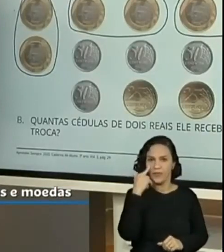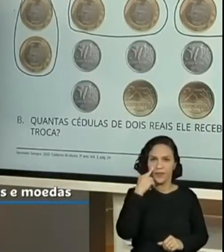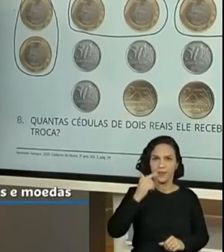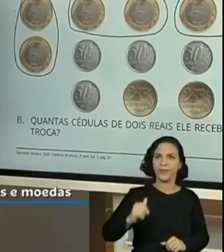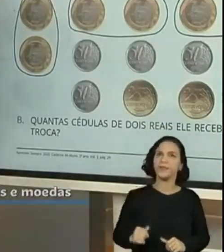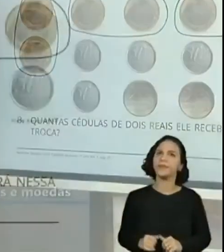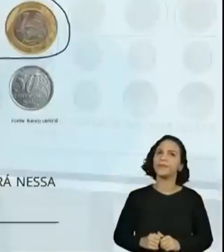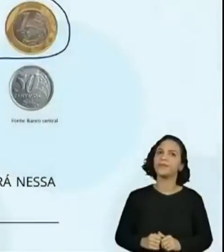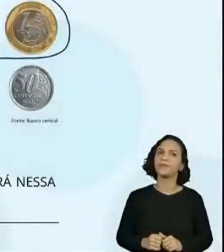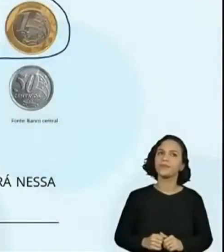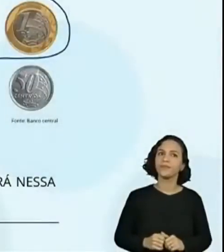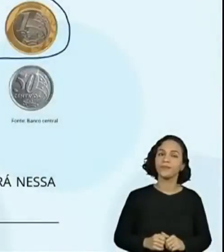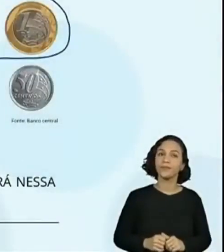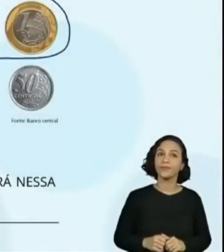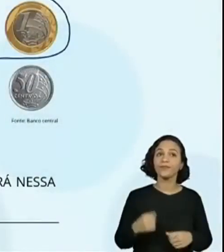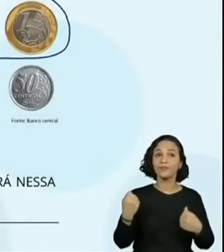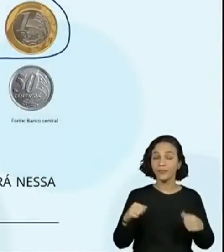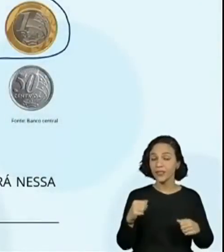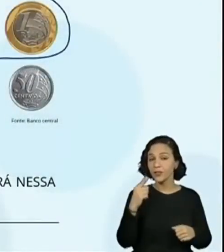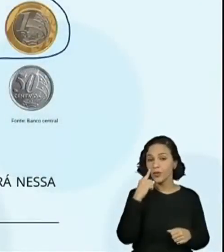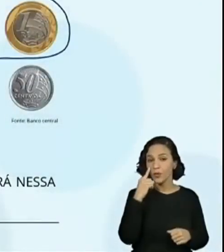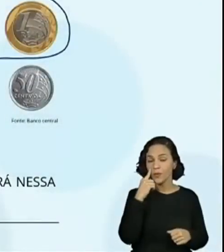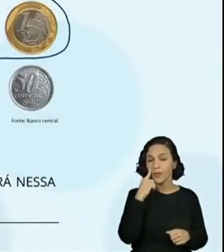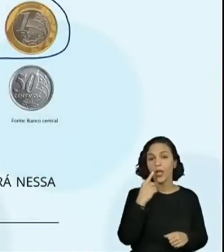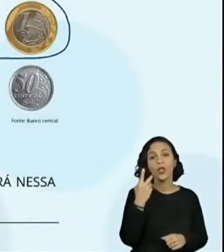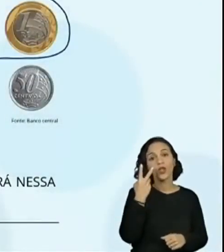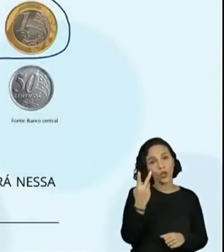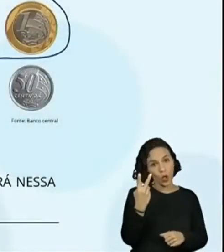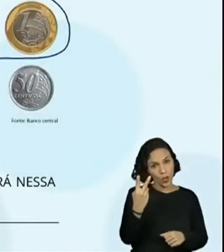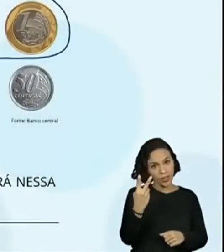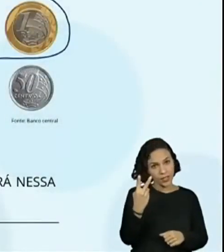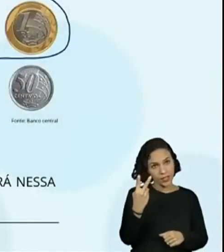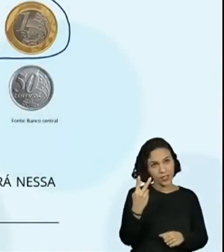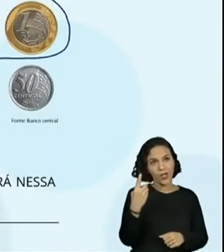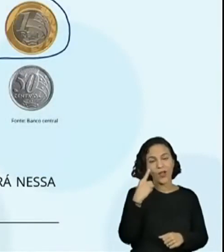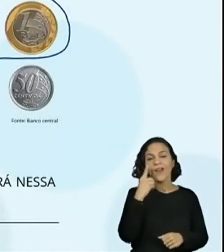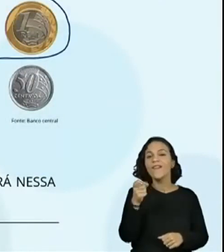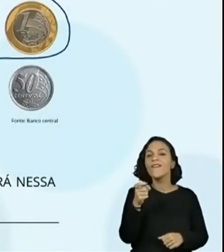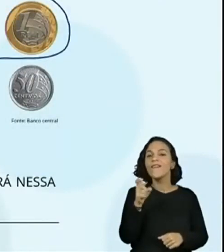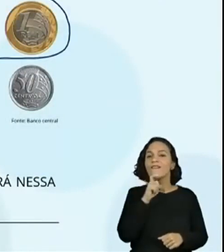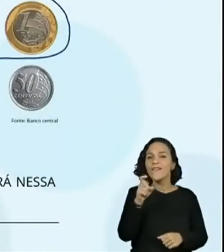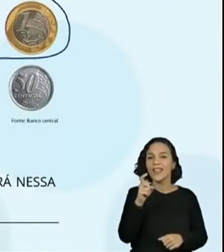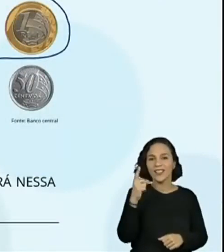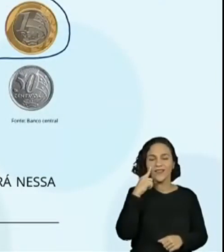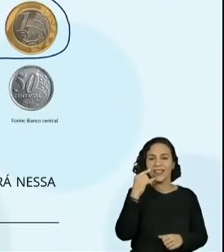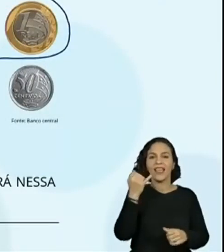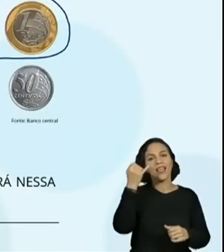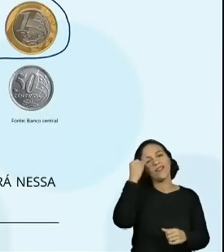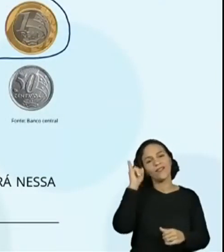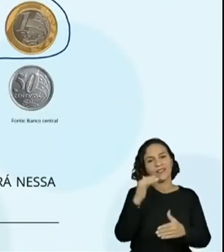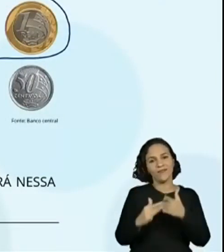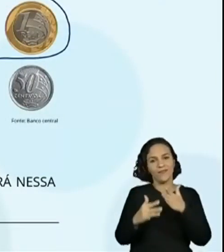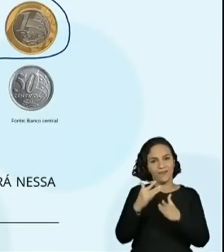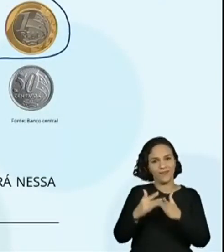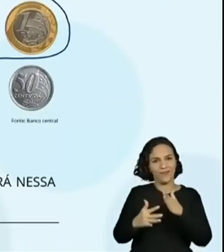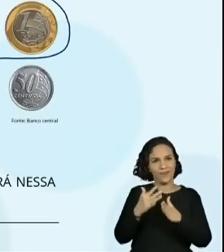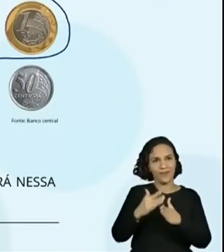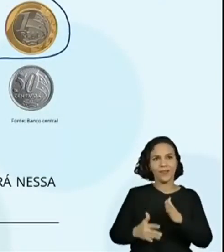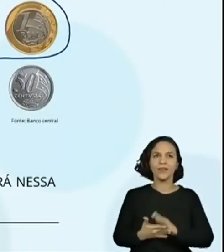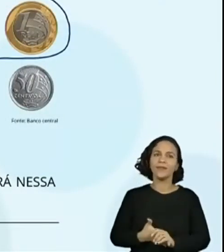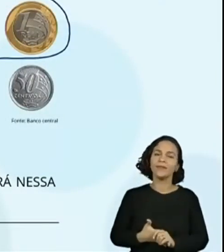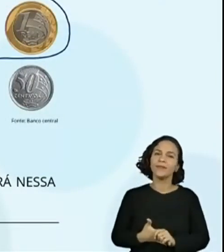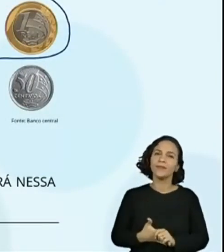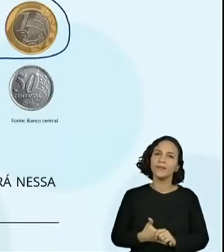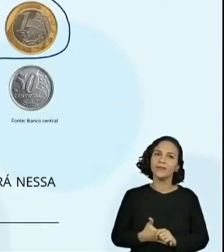centavos. Para isso, eu preciso de duas moedas. Eu vou circular de verde para vocês não se confundirem aí, que a